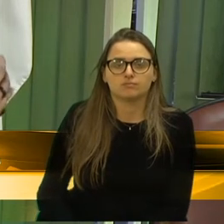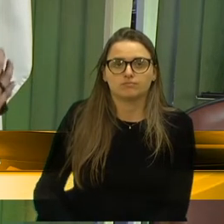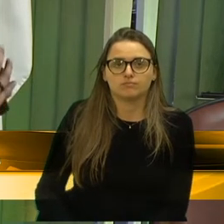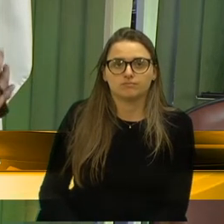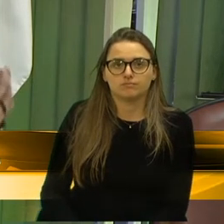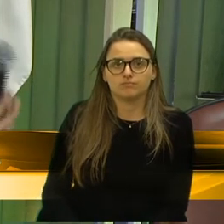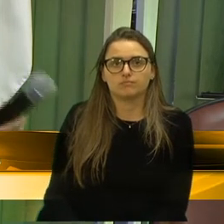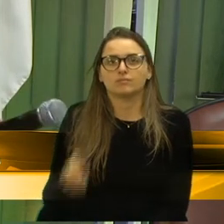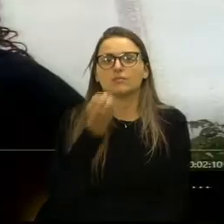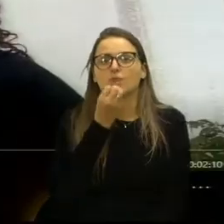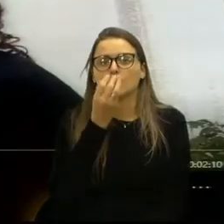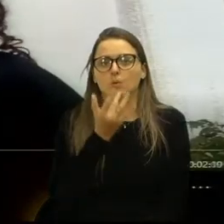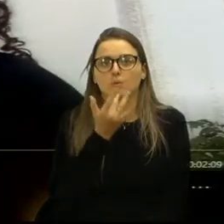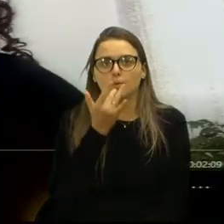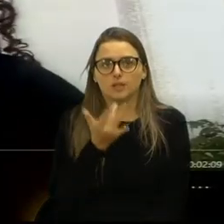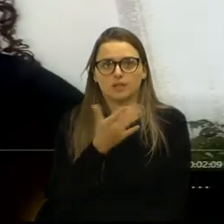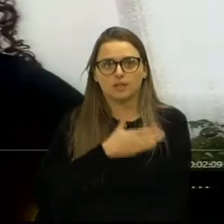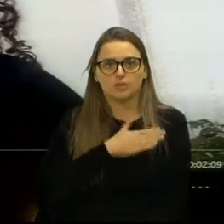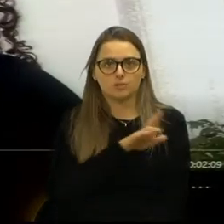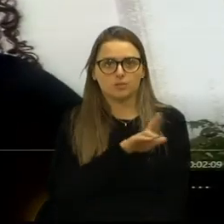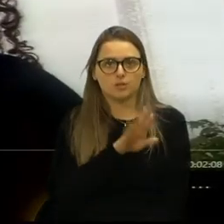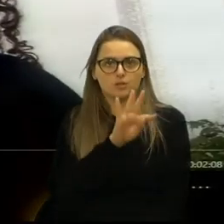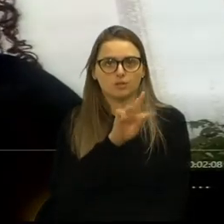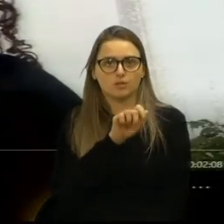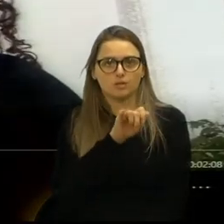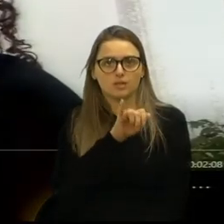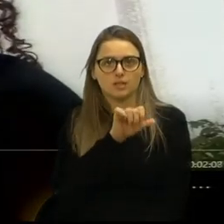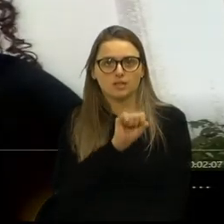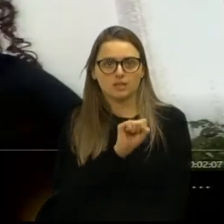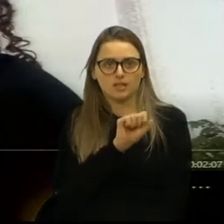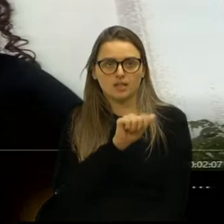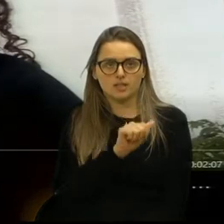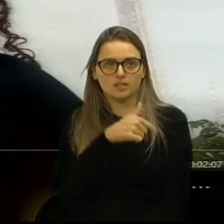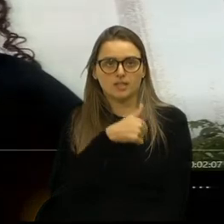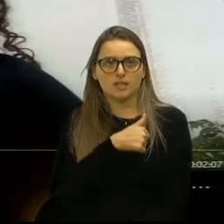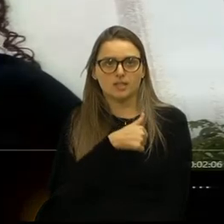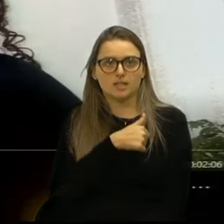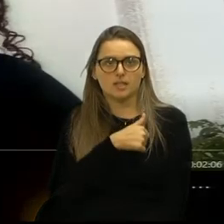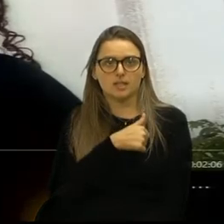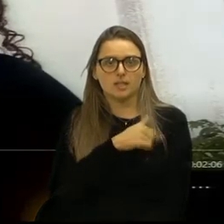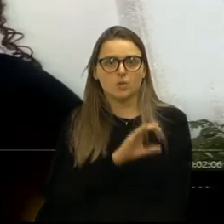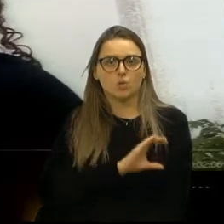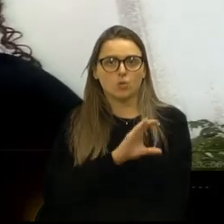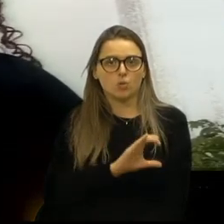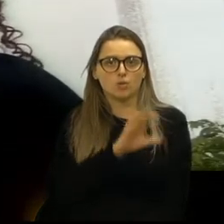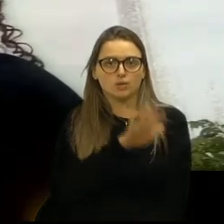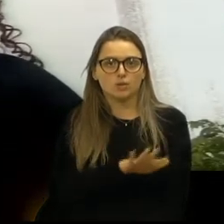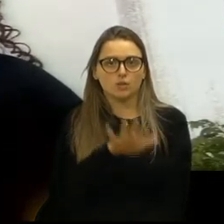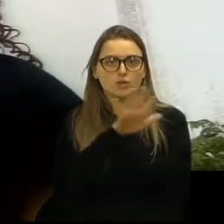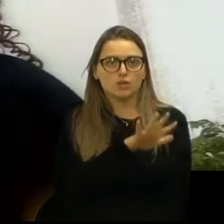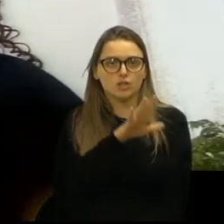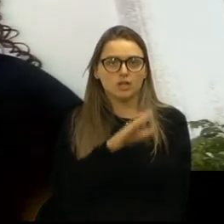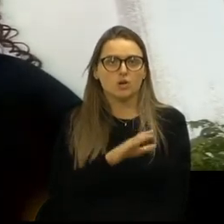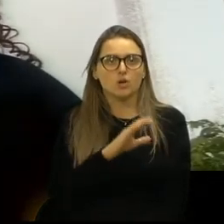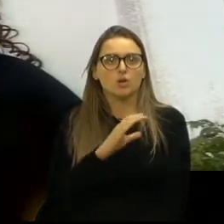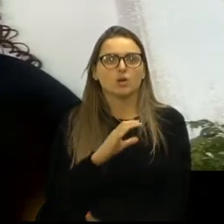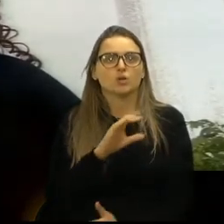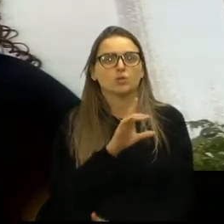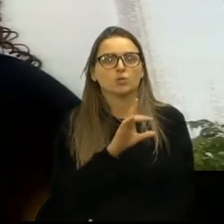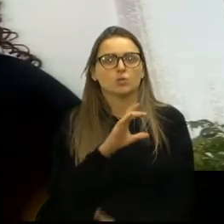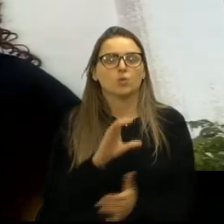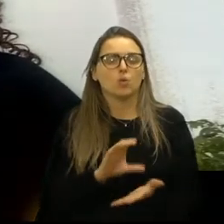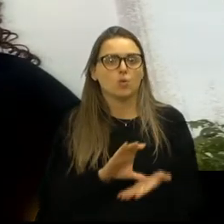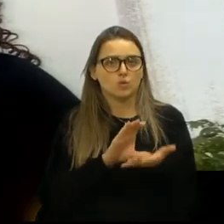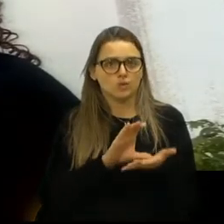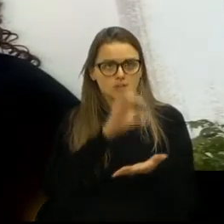Boa tarde. Me chamo Thais Alves Guinness e, atualmente, sou na Coordenação Geral do Conselho Municipal dos Direitos da